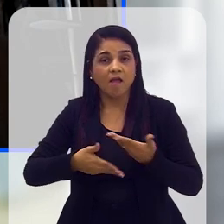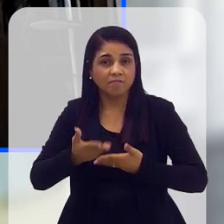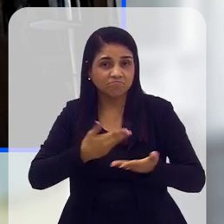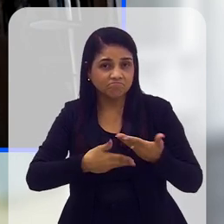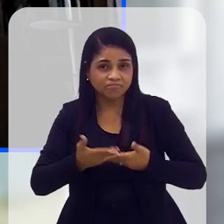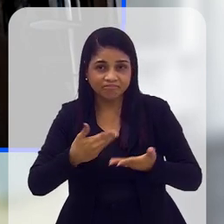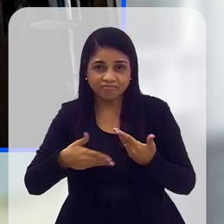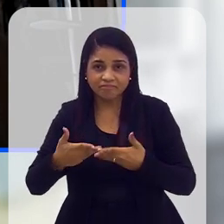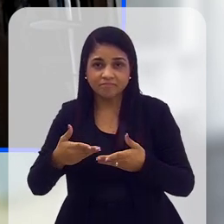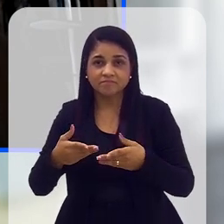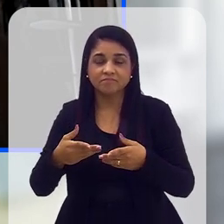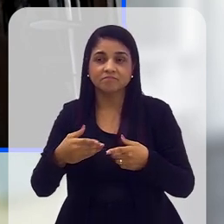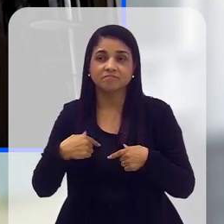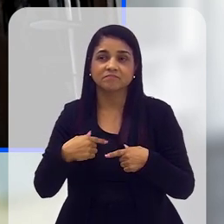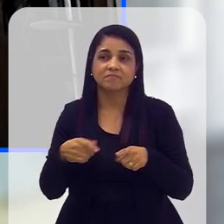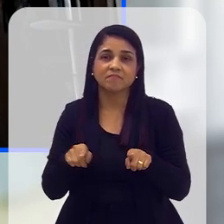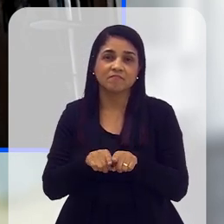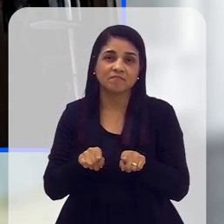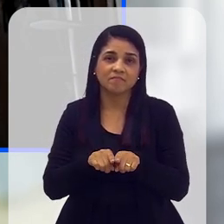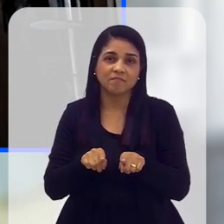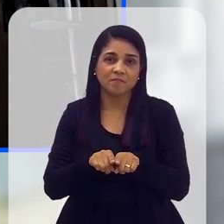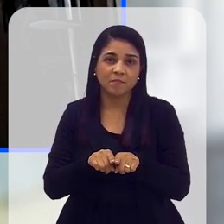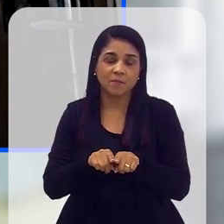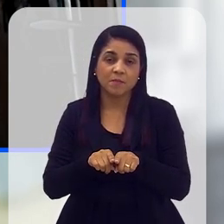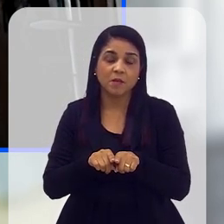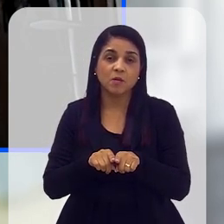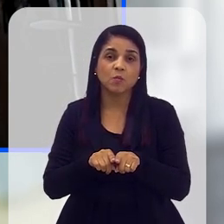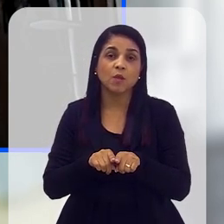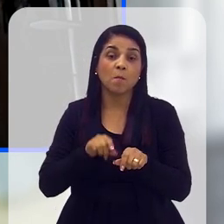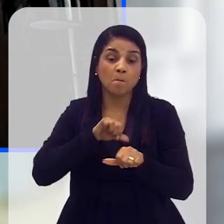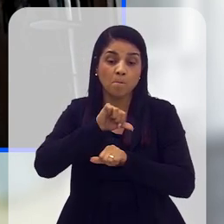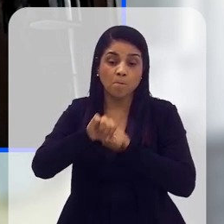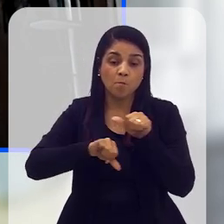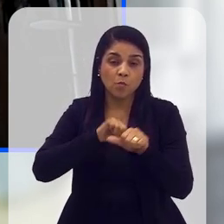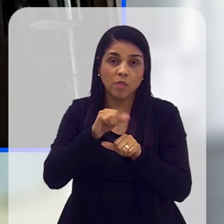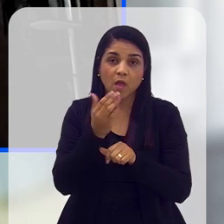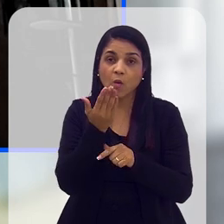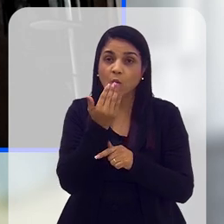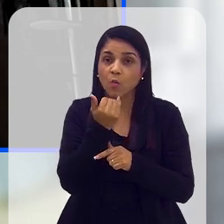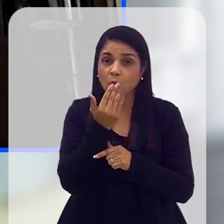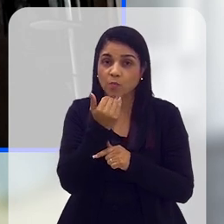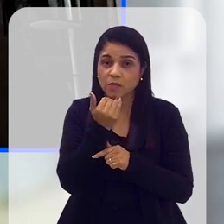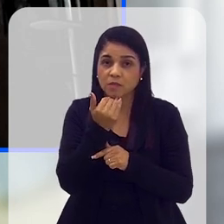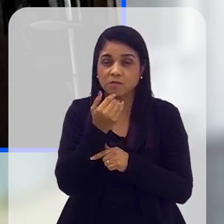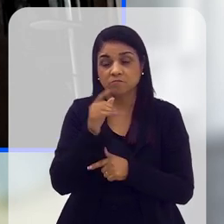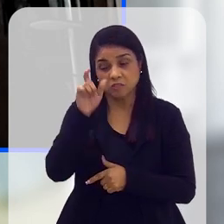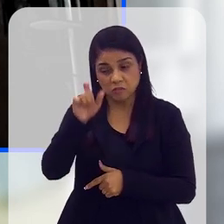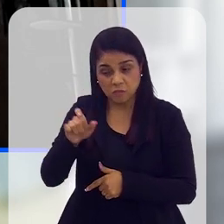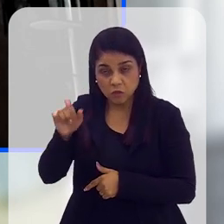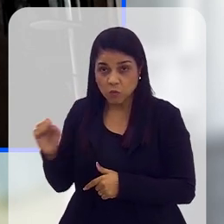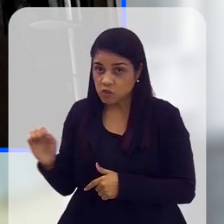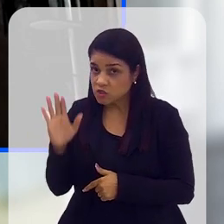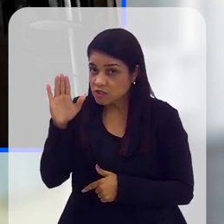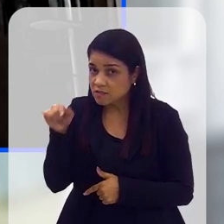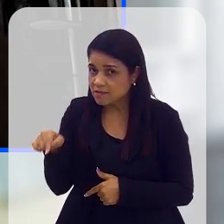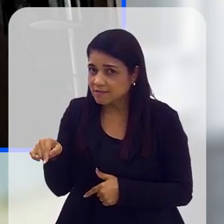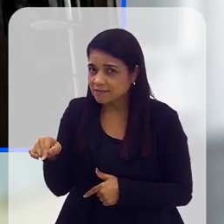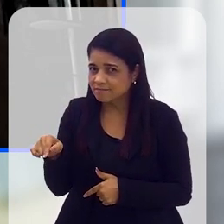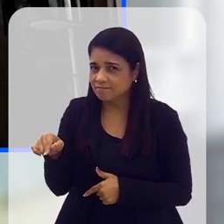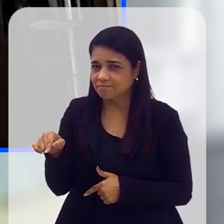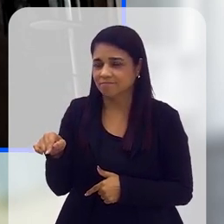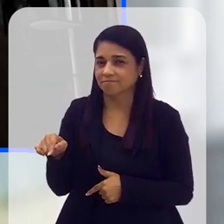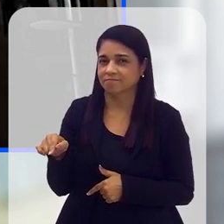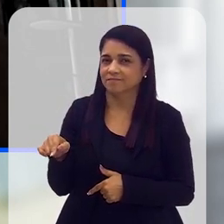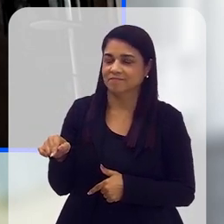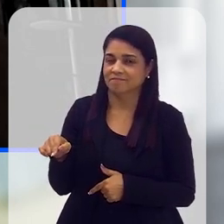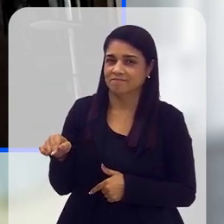em relação a isso. em primeiro lugar, a dieta, a nossa dieta, nós, pelo menos as pessoas mais ricas no